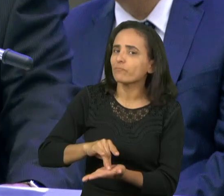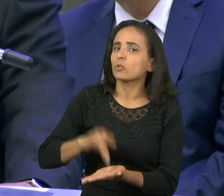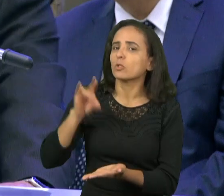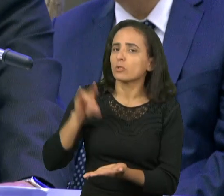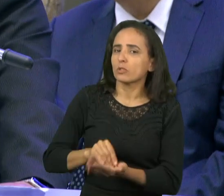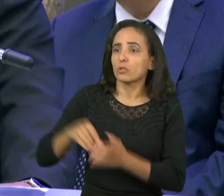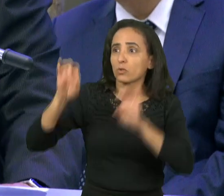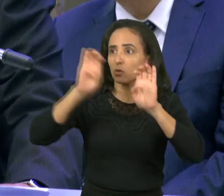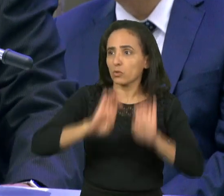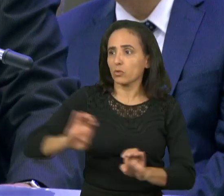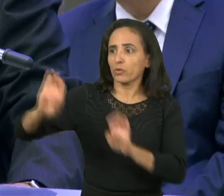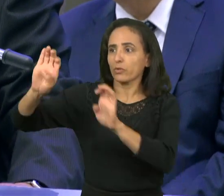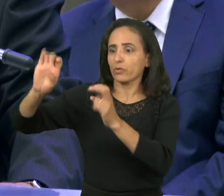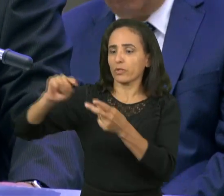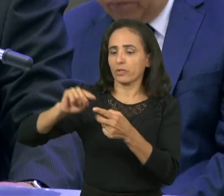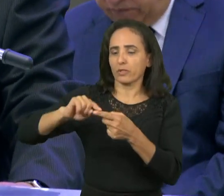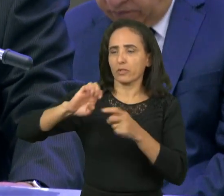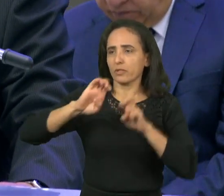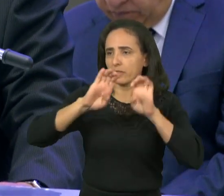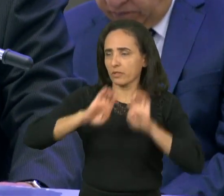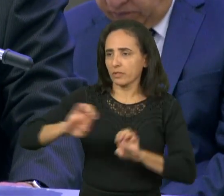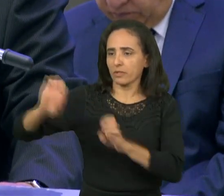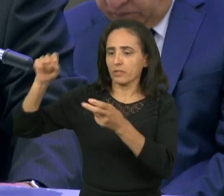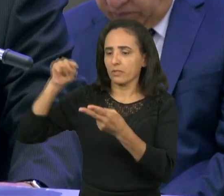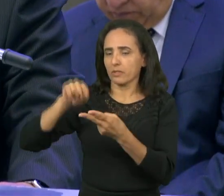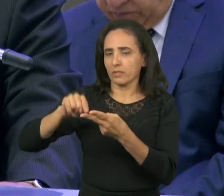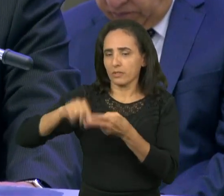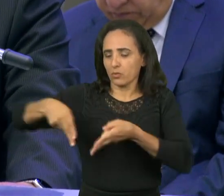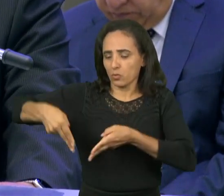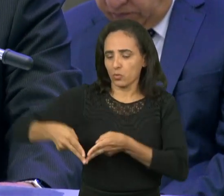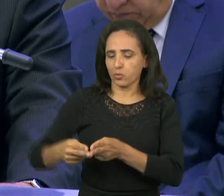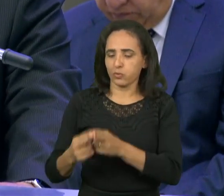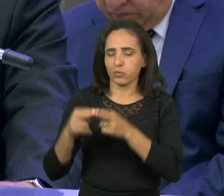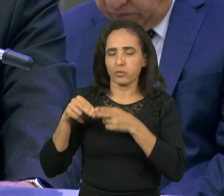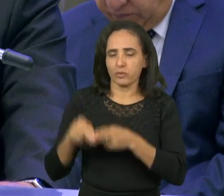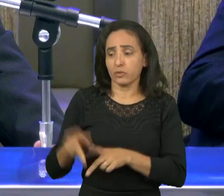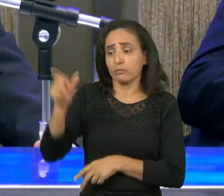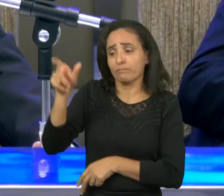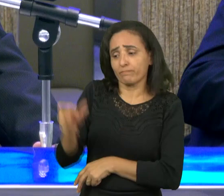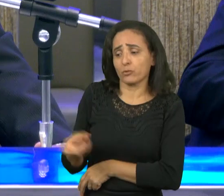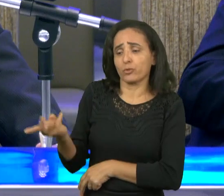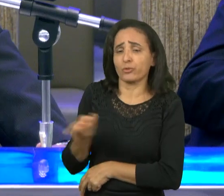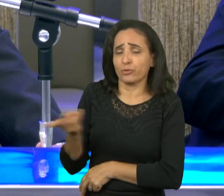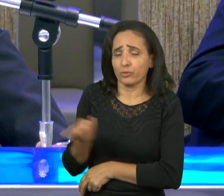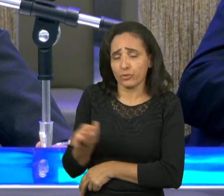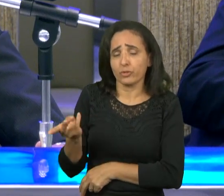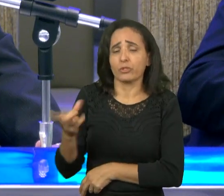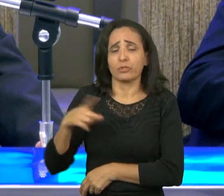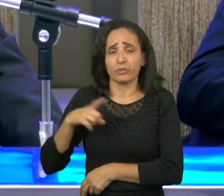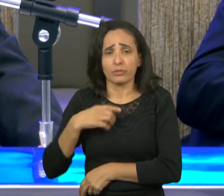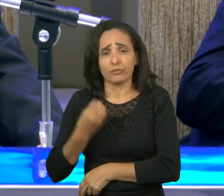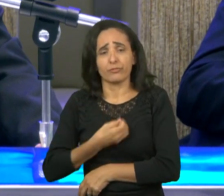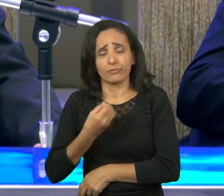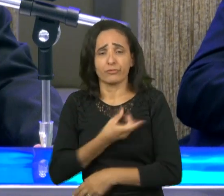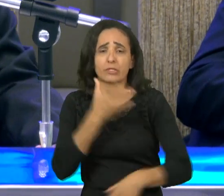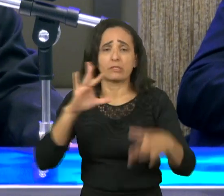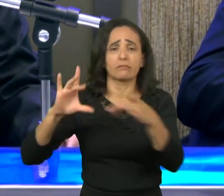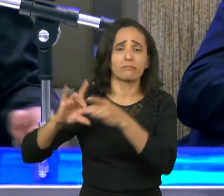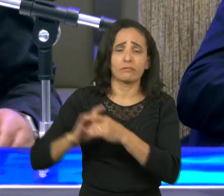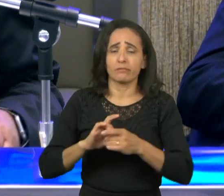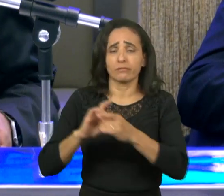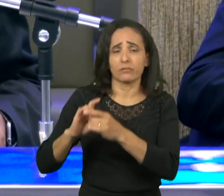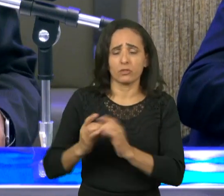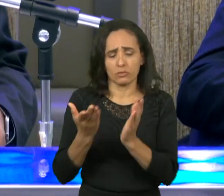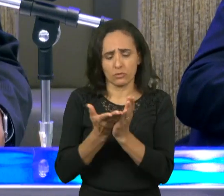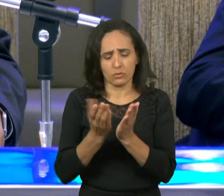alcançando a graça de Deus pela sua vida plena de comunhão porque nos diz